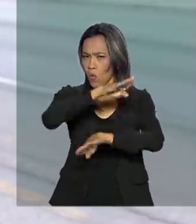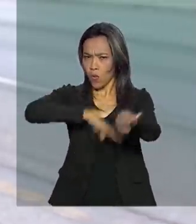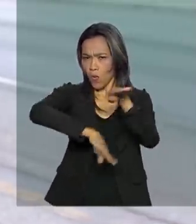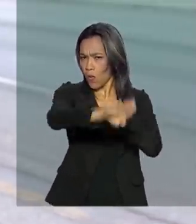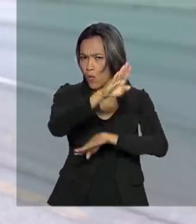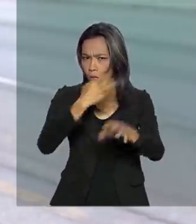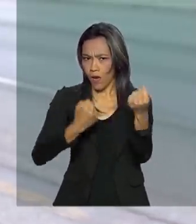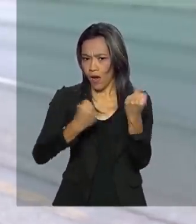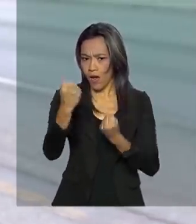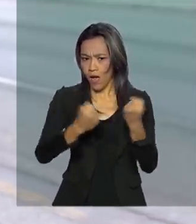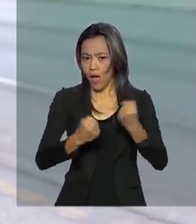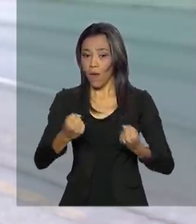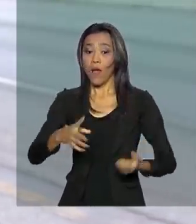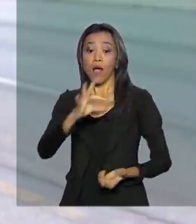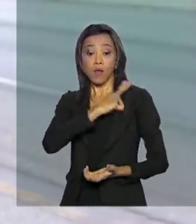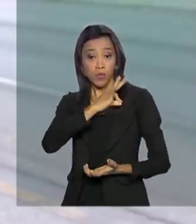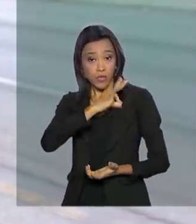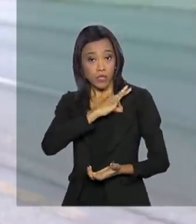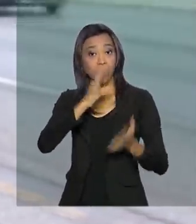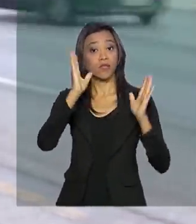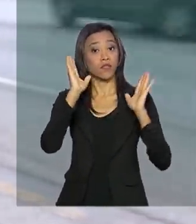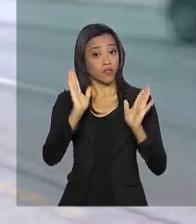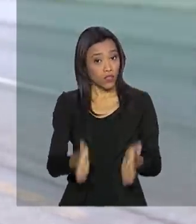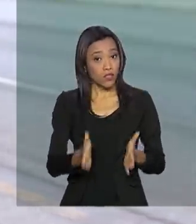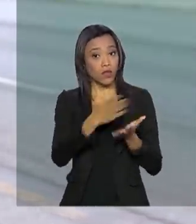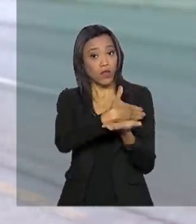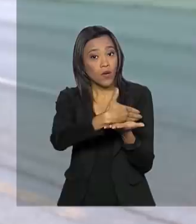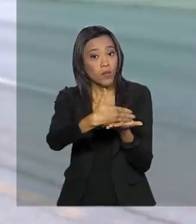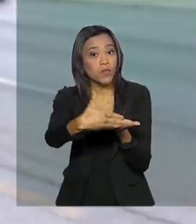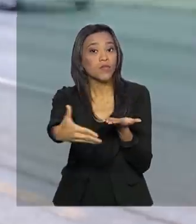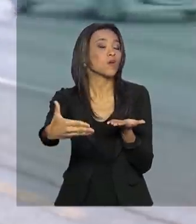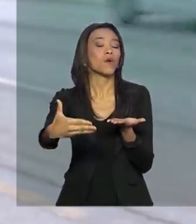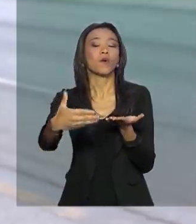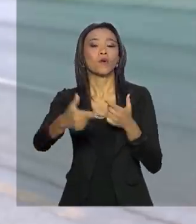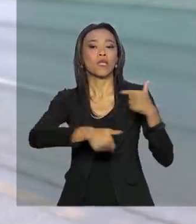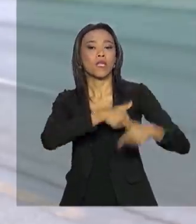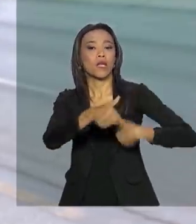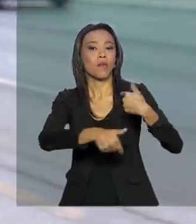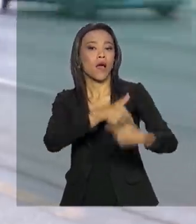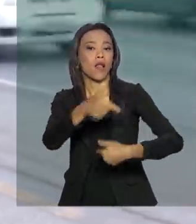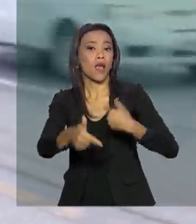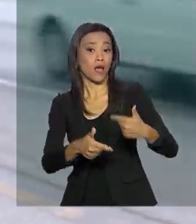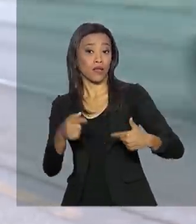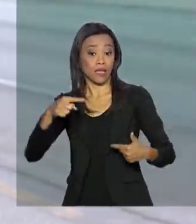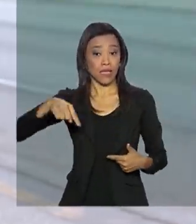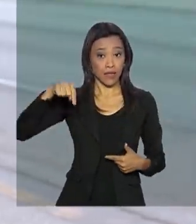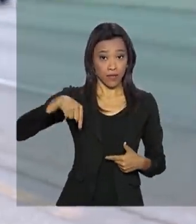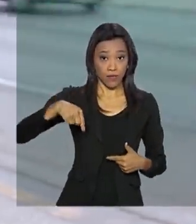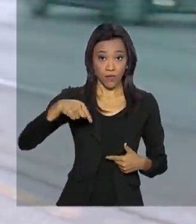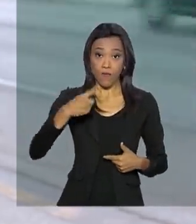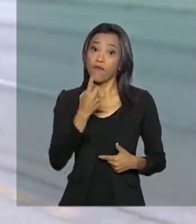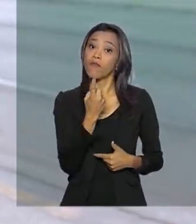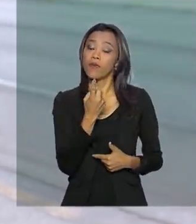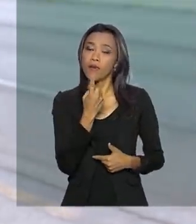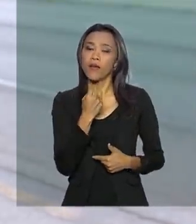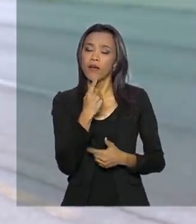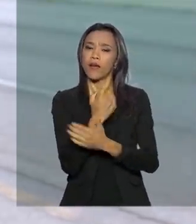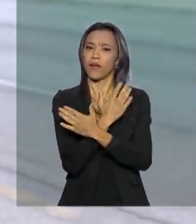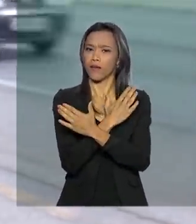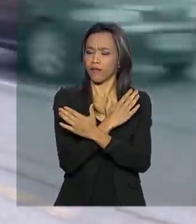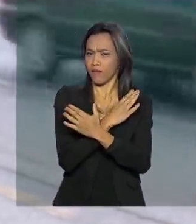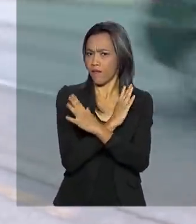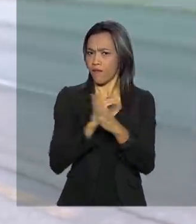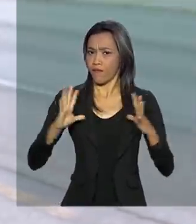Rodoviária Federal já deu início à operação especial do feriado de Proclamação da República. As rodovias de todo o país